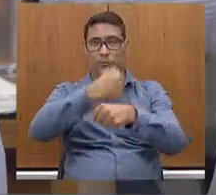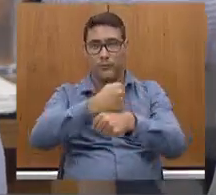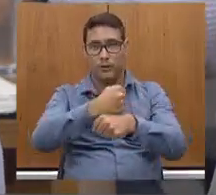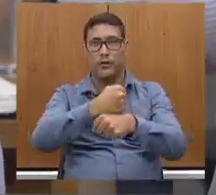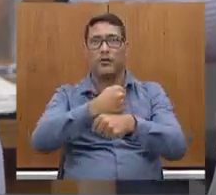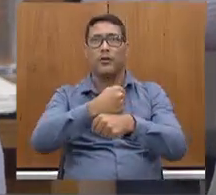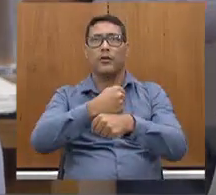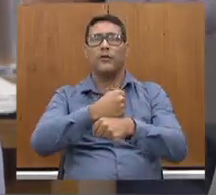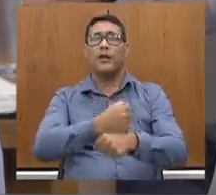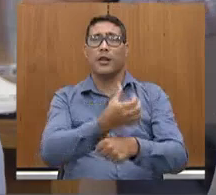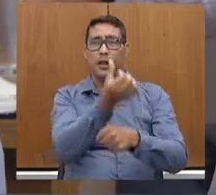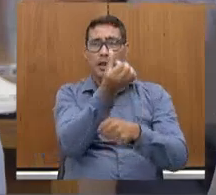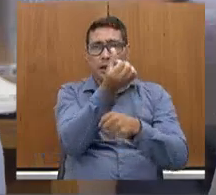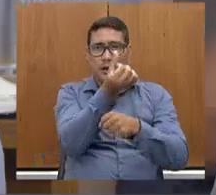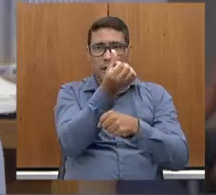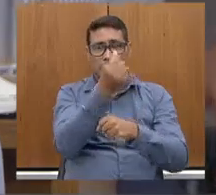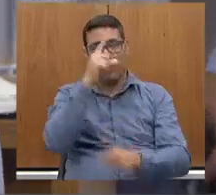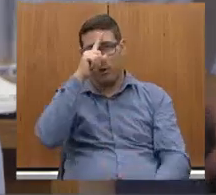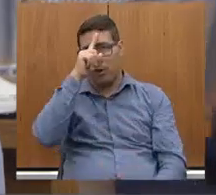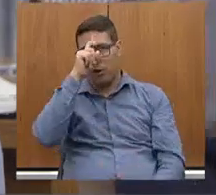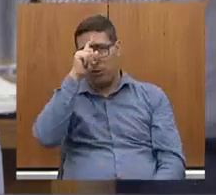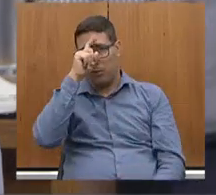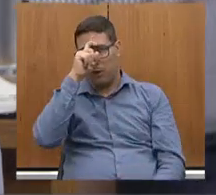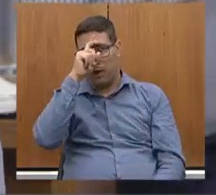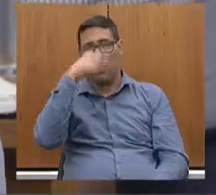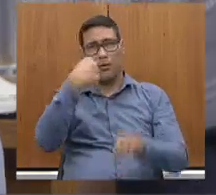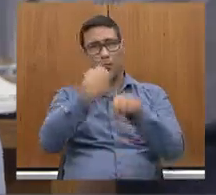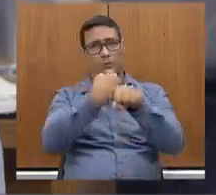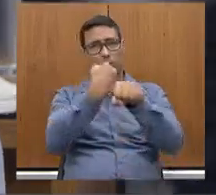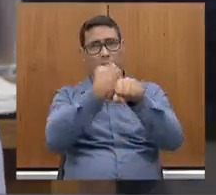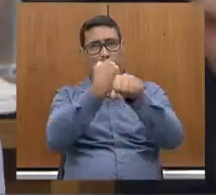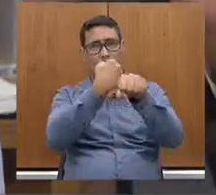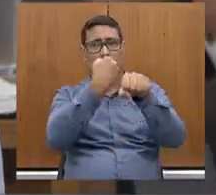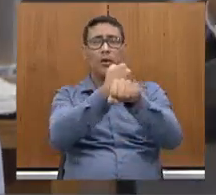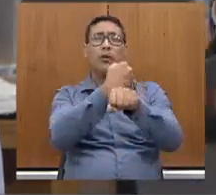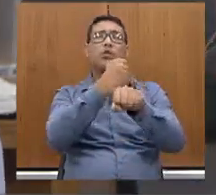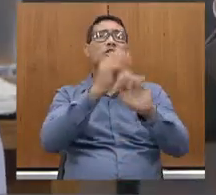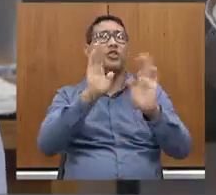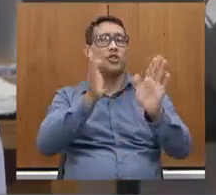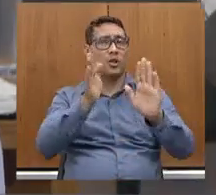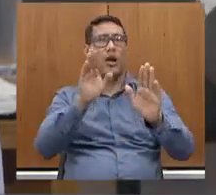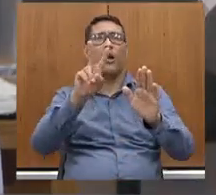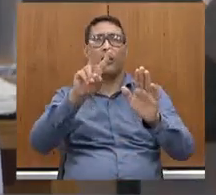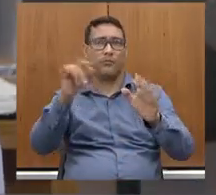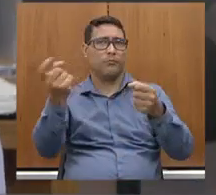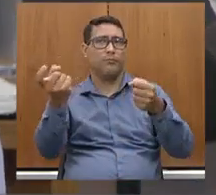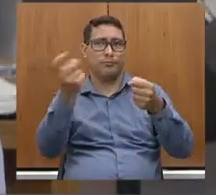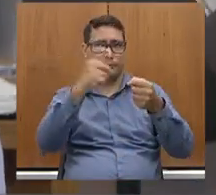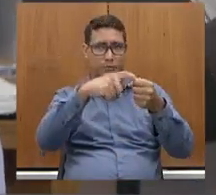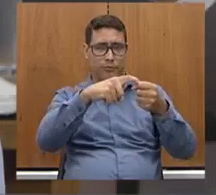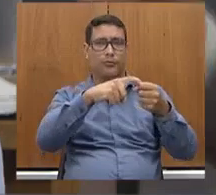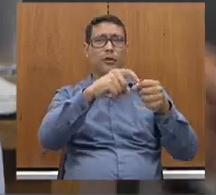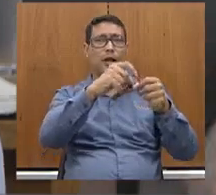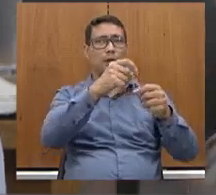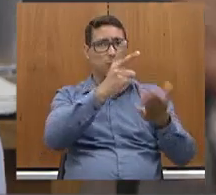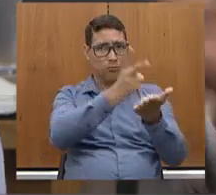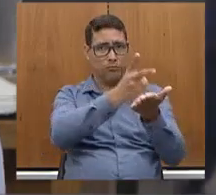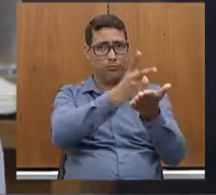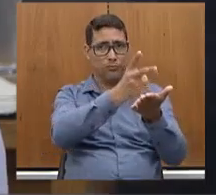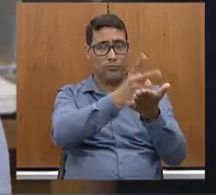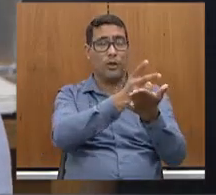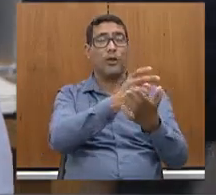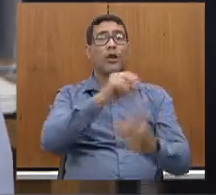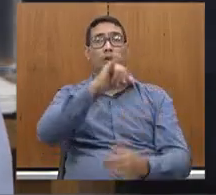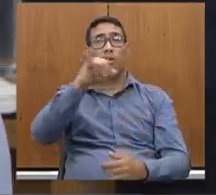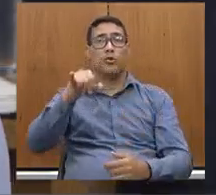esses seis hospitais, as obras já estarão todas retomadas, e Juiz de Fora, possivelmente